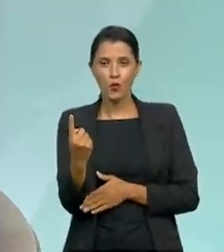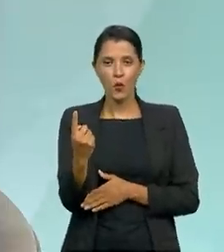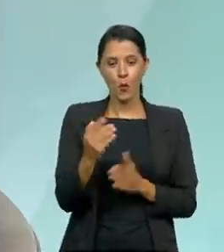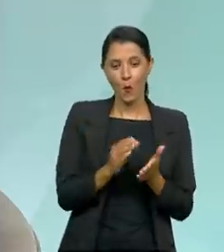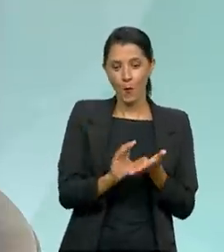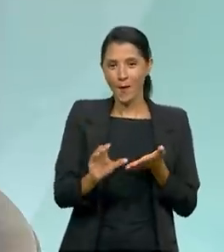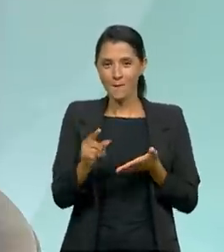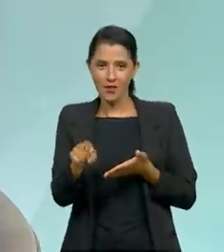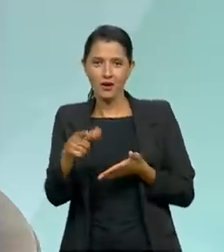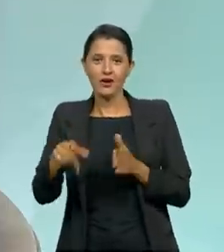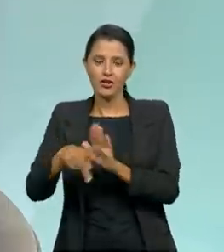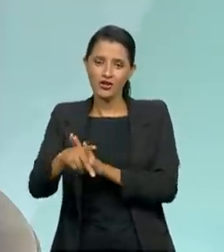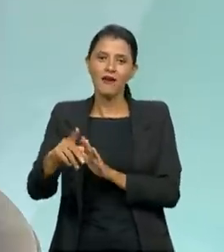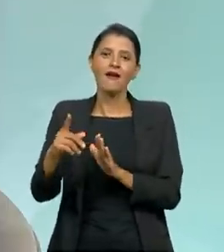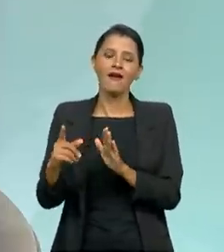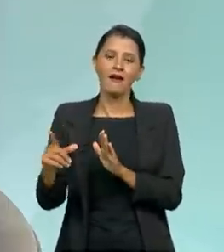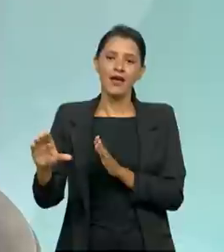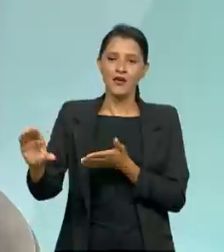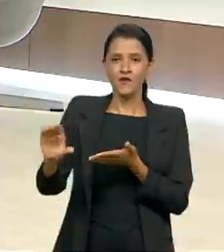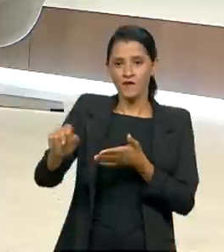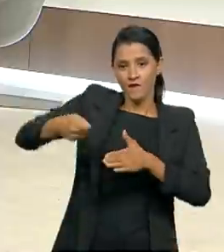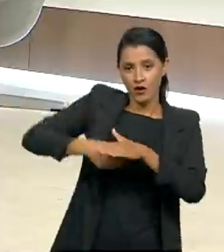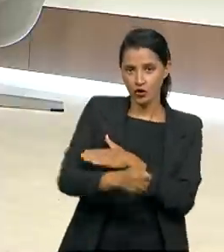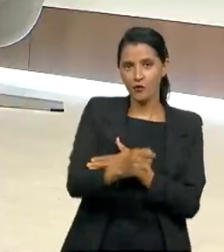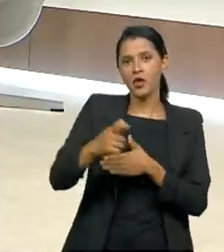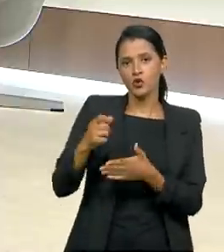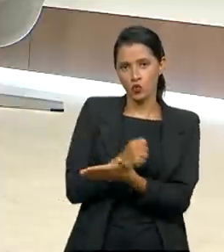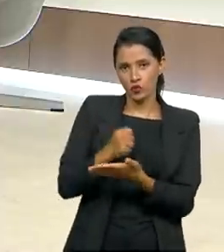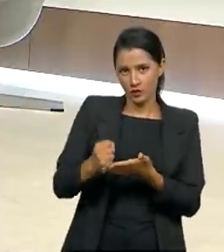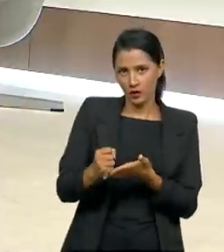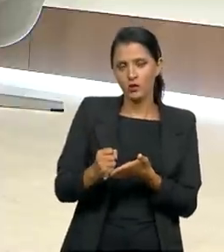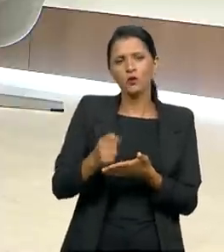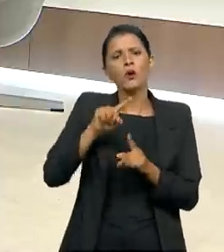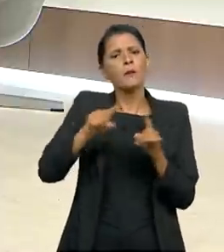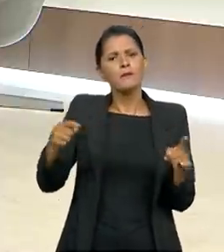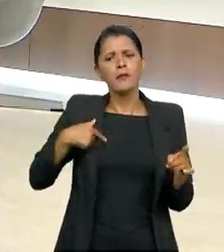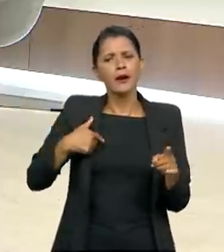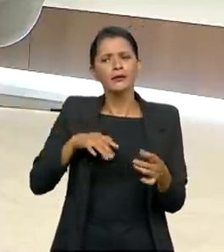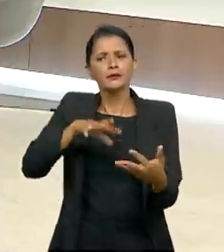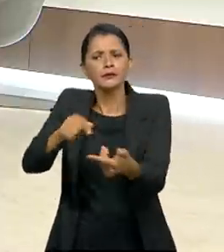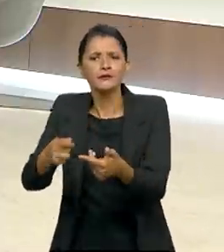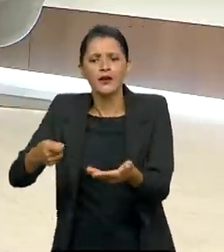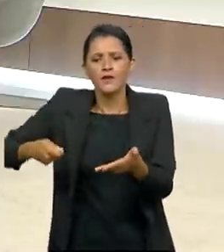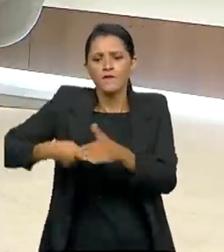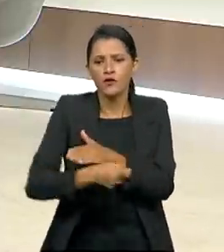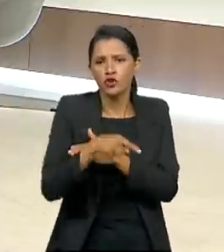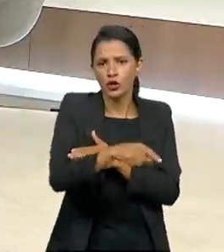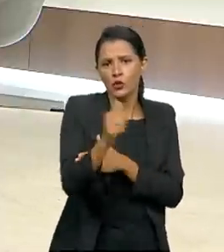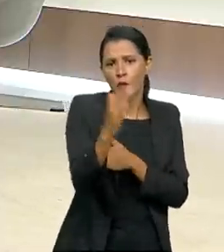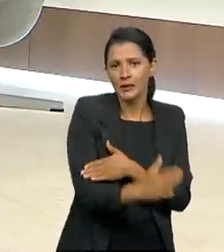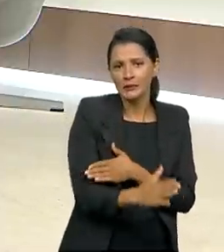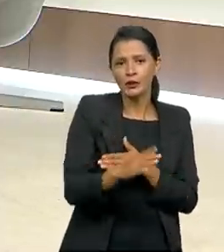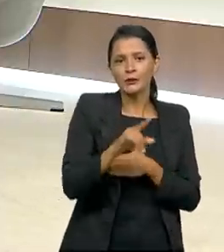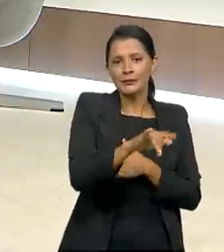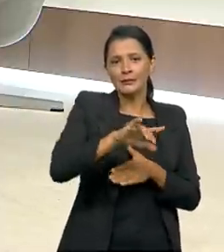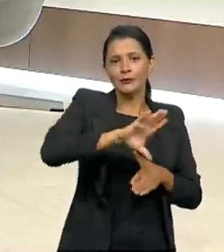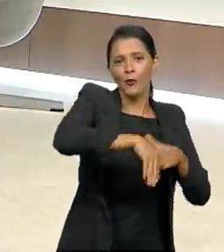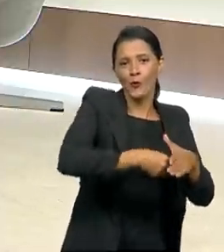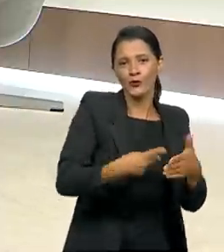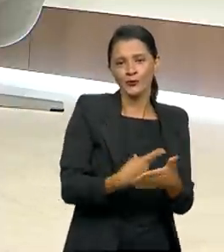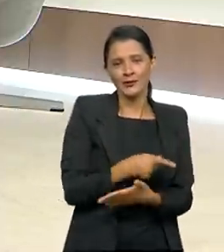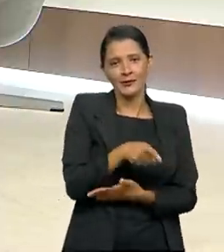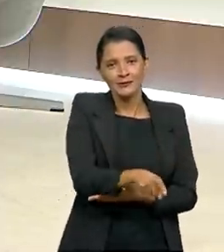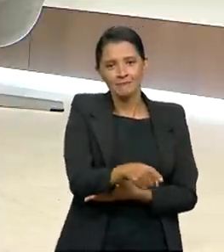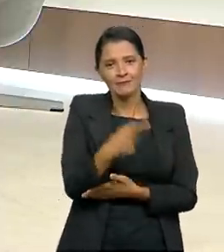virá dos investimentos em infraestrutura contratados. Agora, nenhum investidor vai investir num país corrupto. Ou seja,